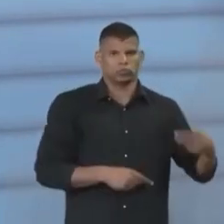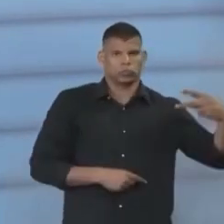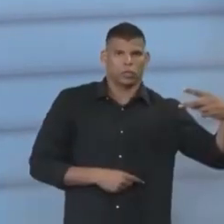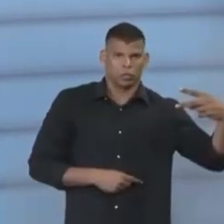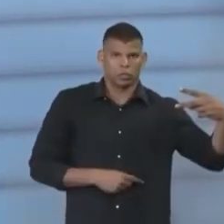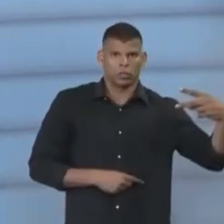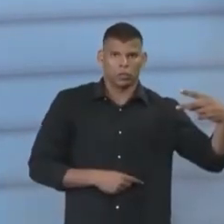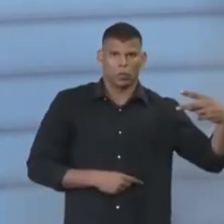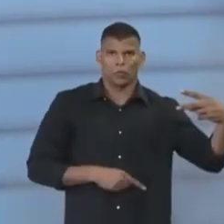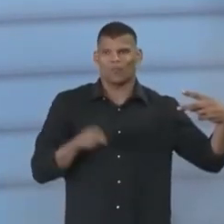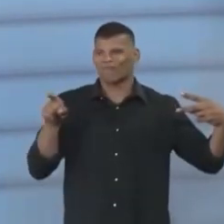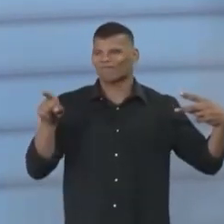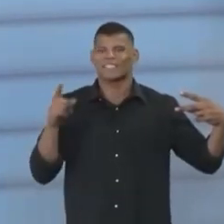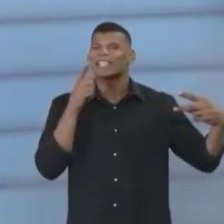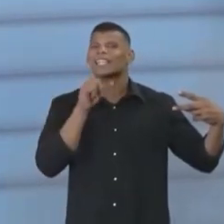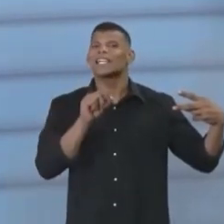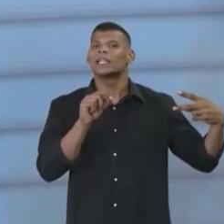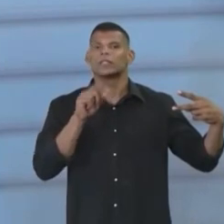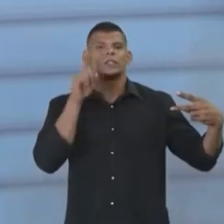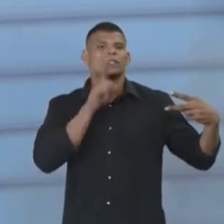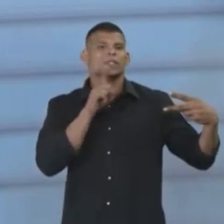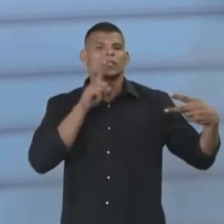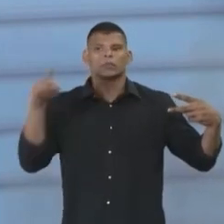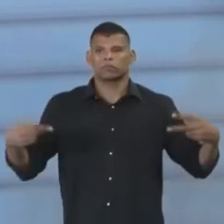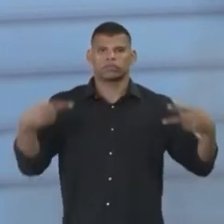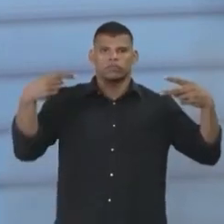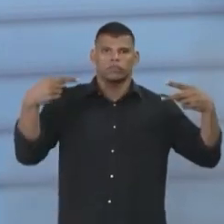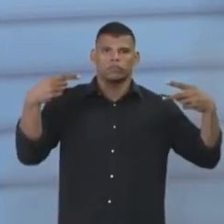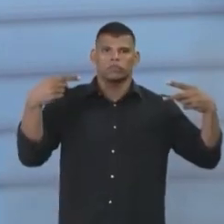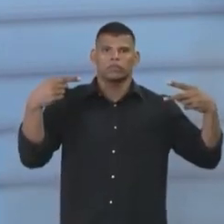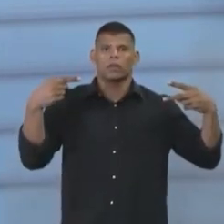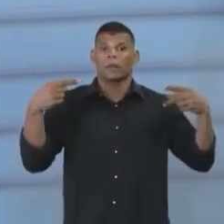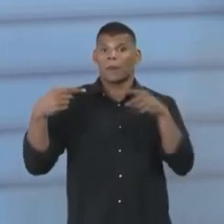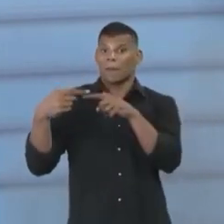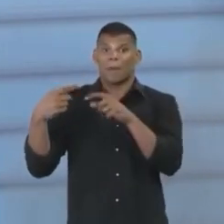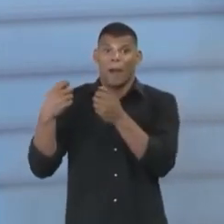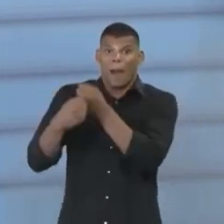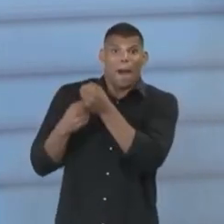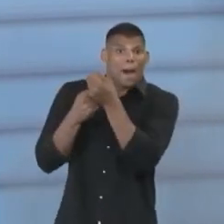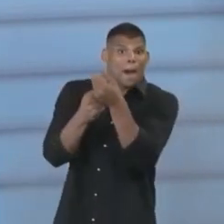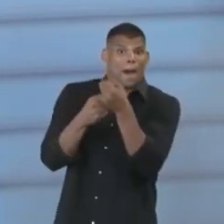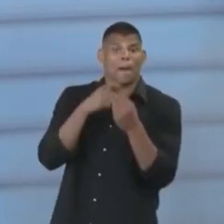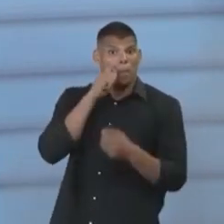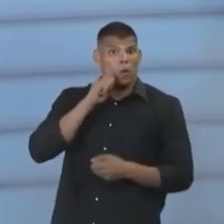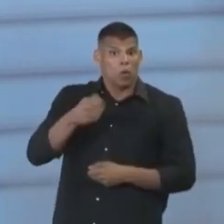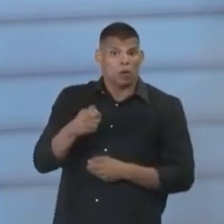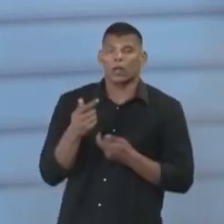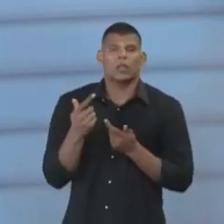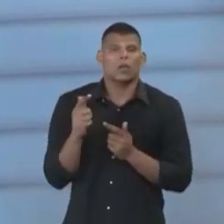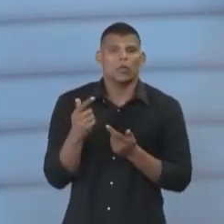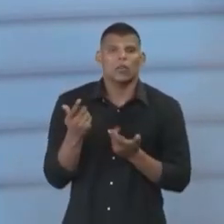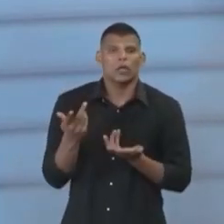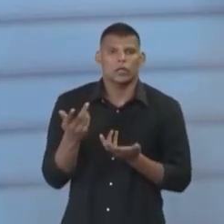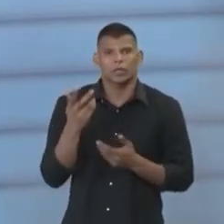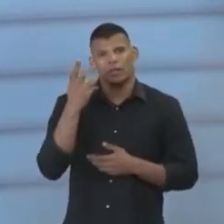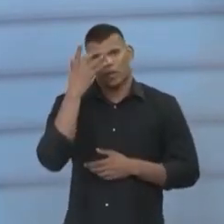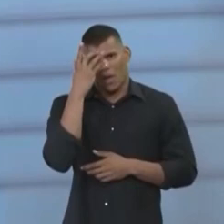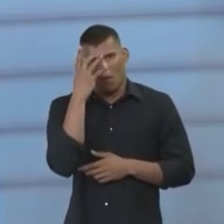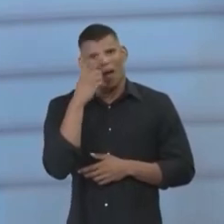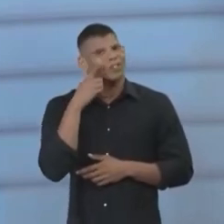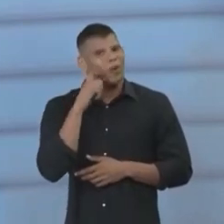Mas eu acredito que, infelizmente, a Ucrânia caiu realmente numa armadilha.